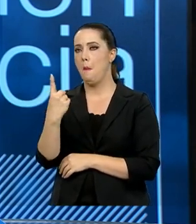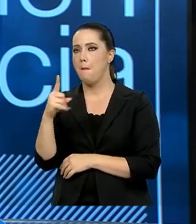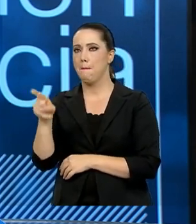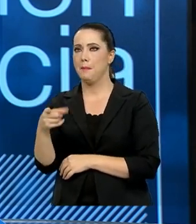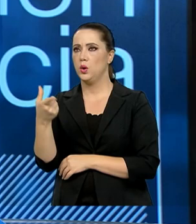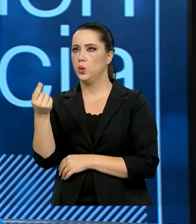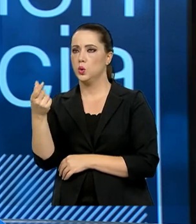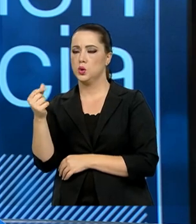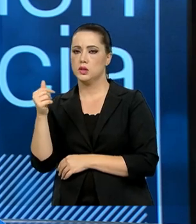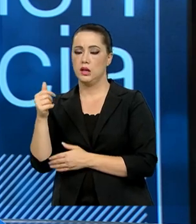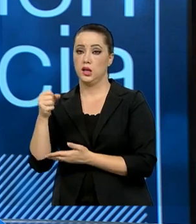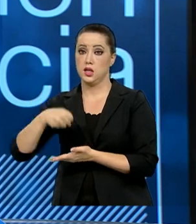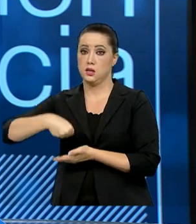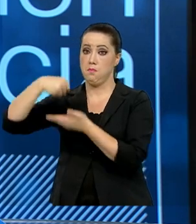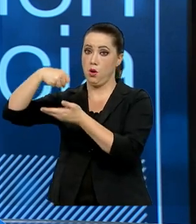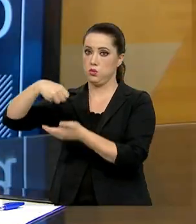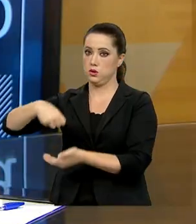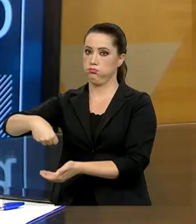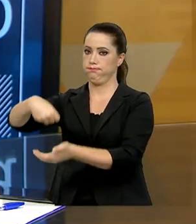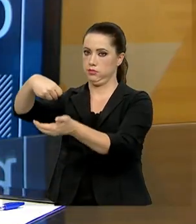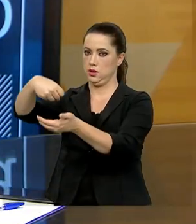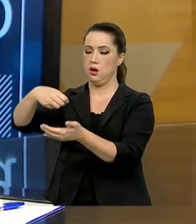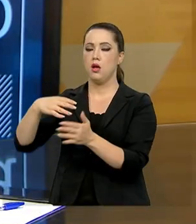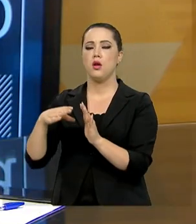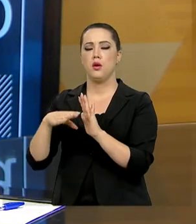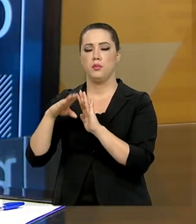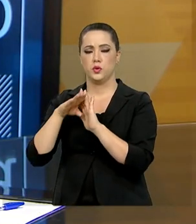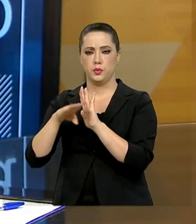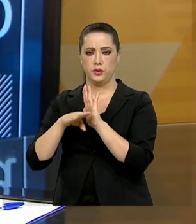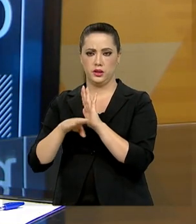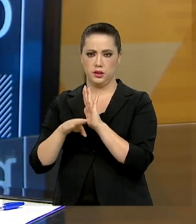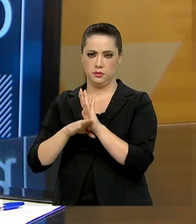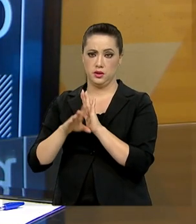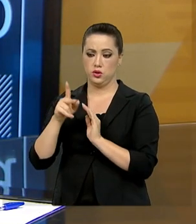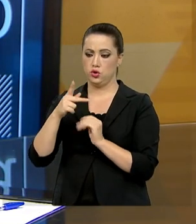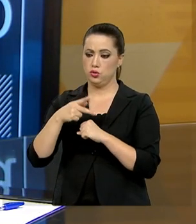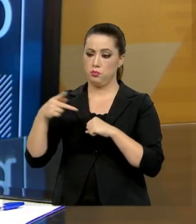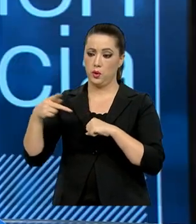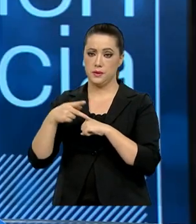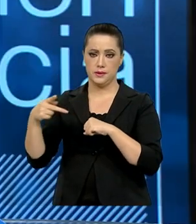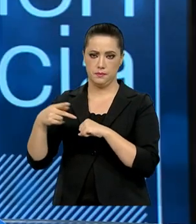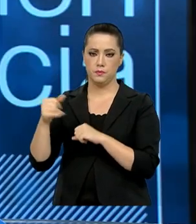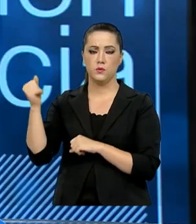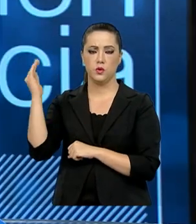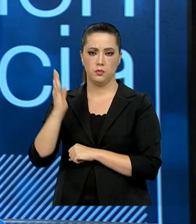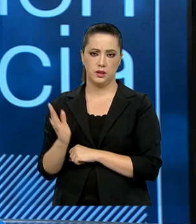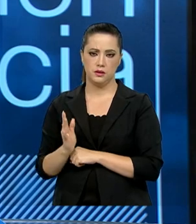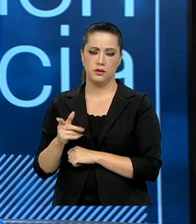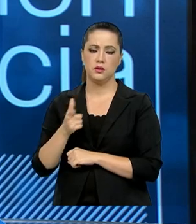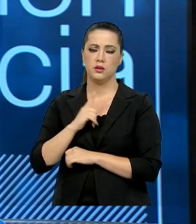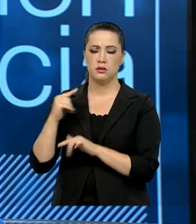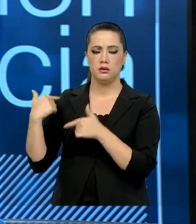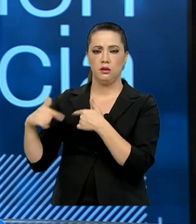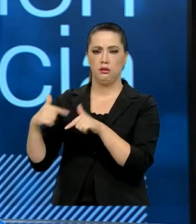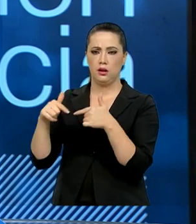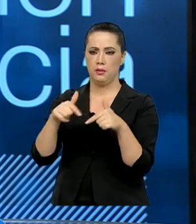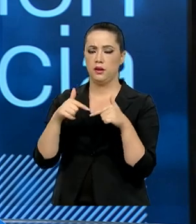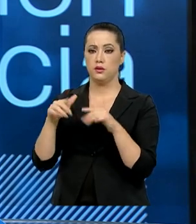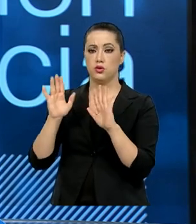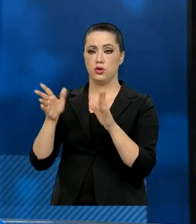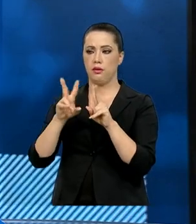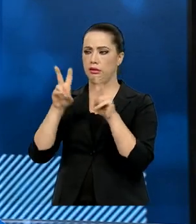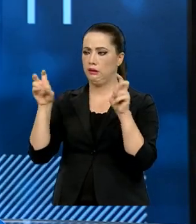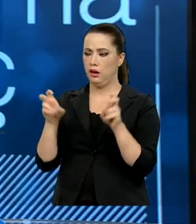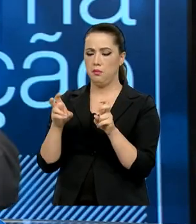bolsas de imediato para os programas de pós-graduação do país, que já trabalhavam em áreas